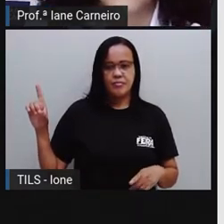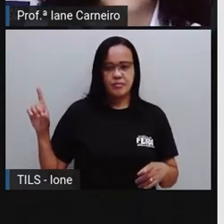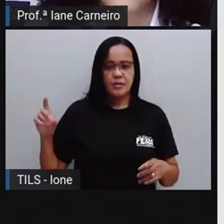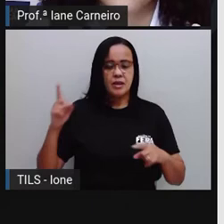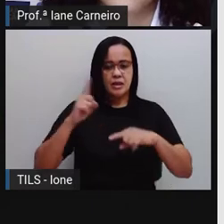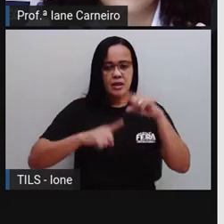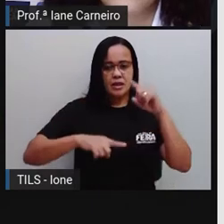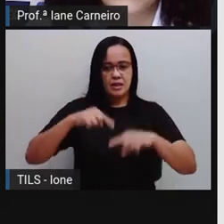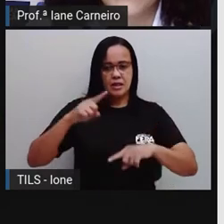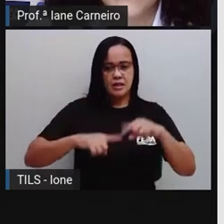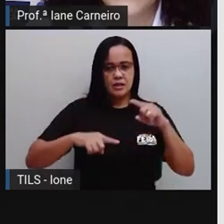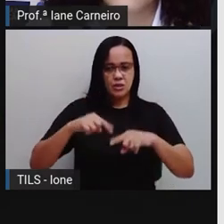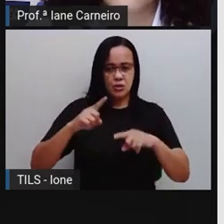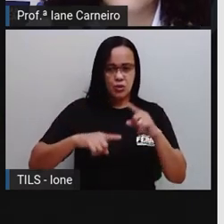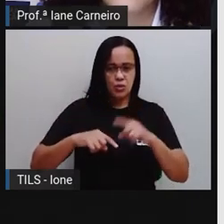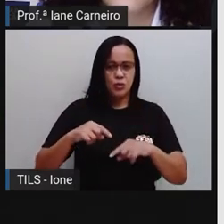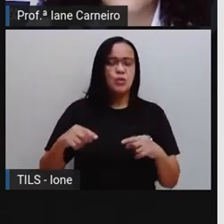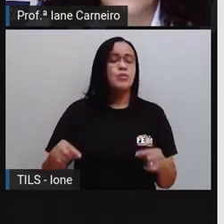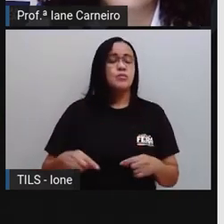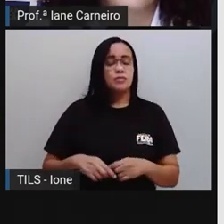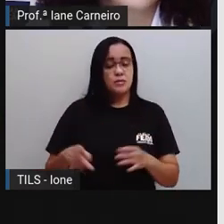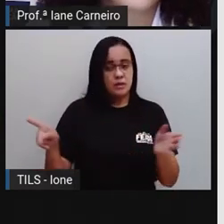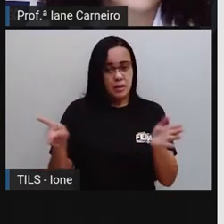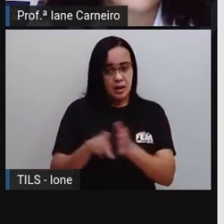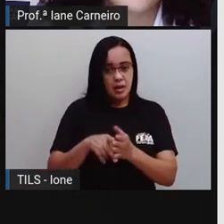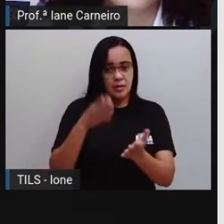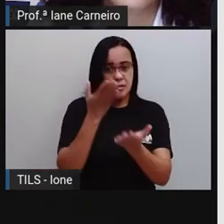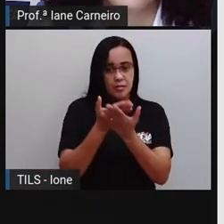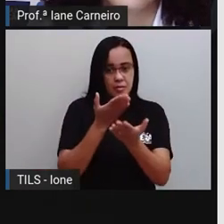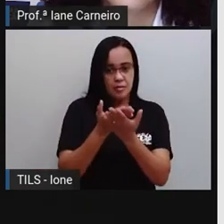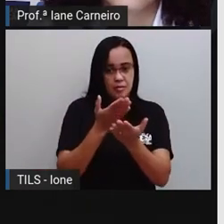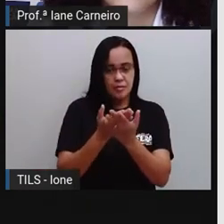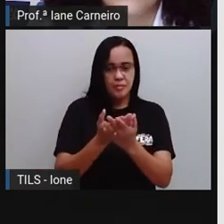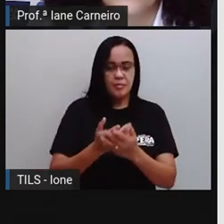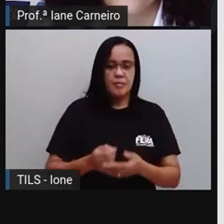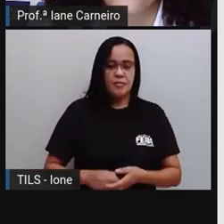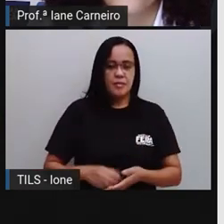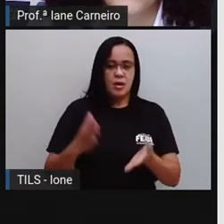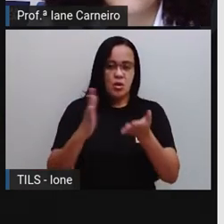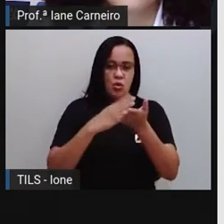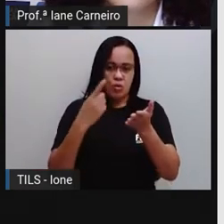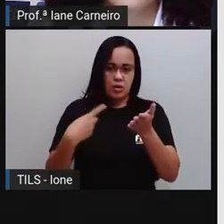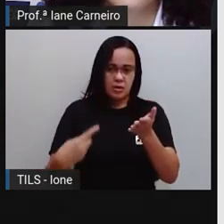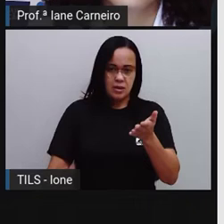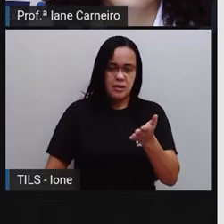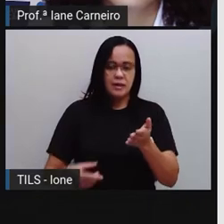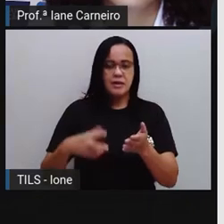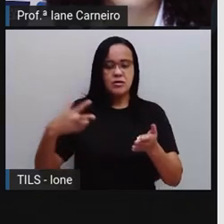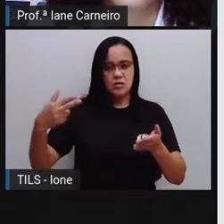vai colocar aqui, ó. Caderno, a tesoura, a cola.